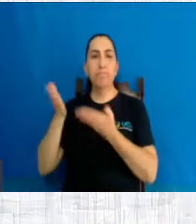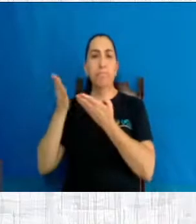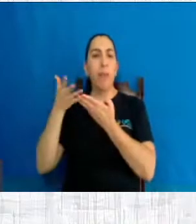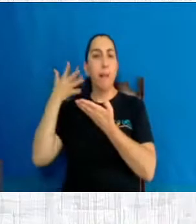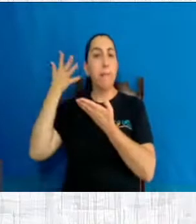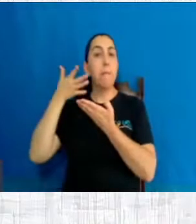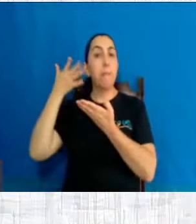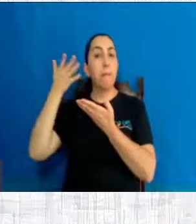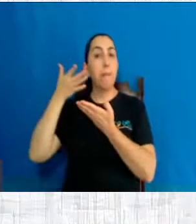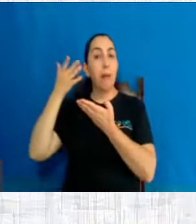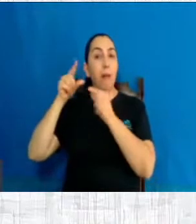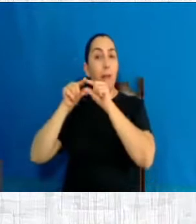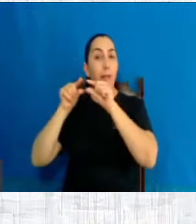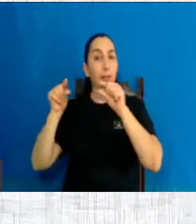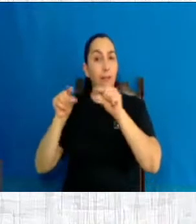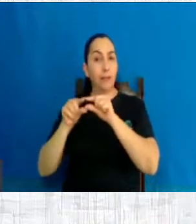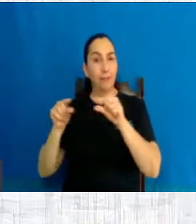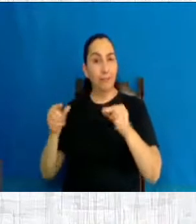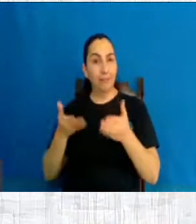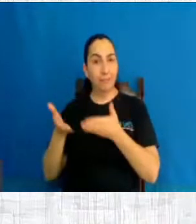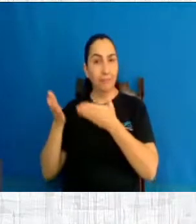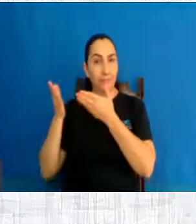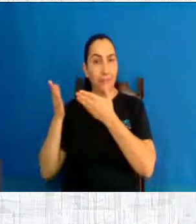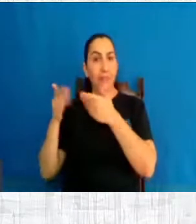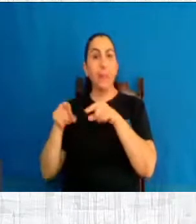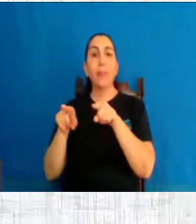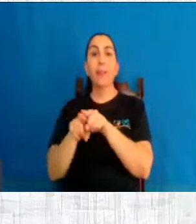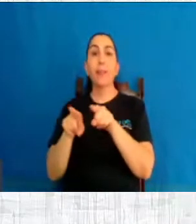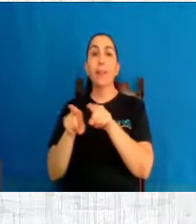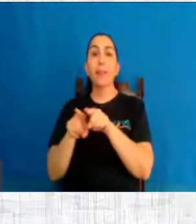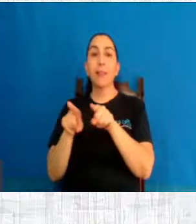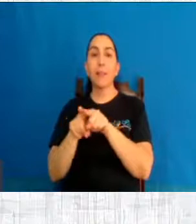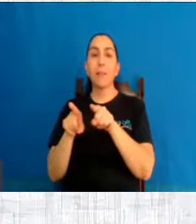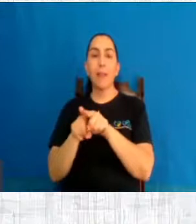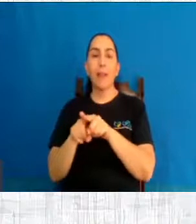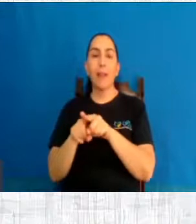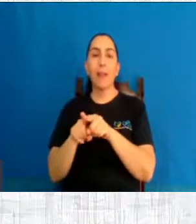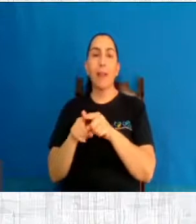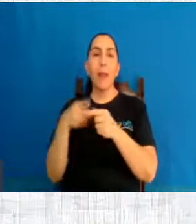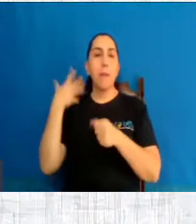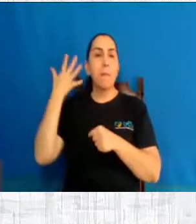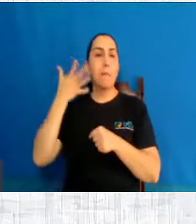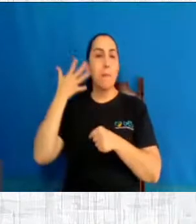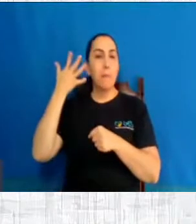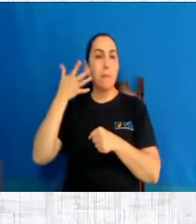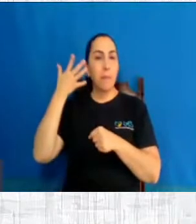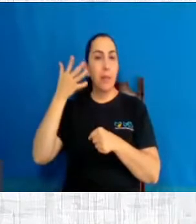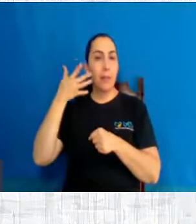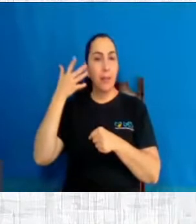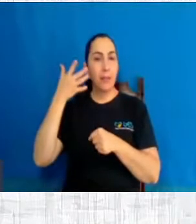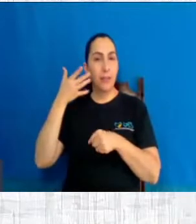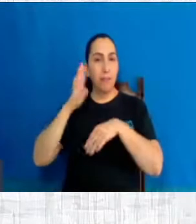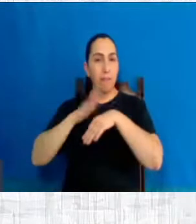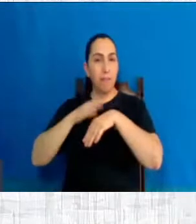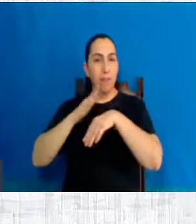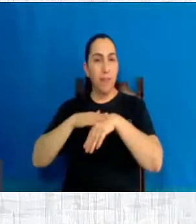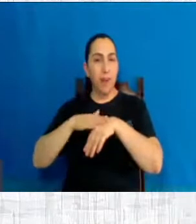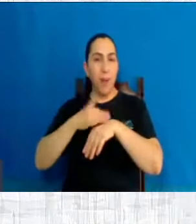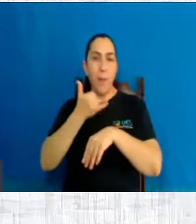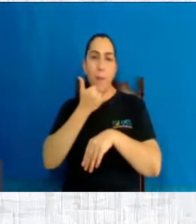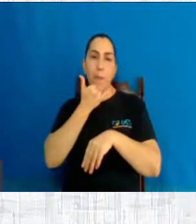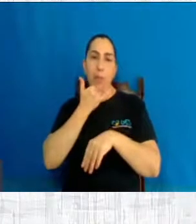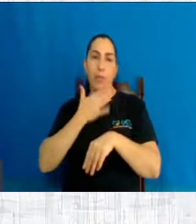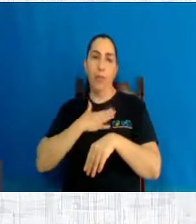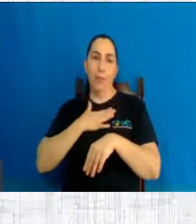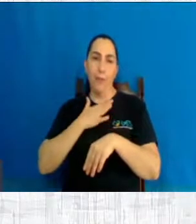canal no YouTube. E também uma palestra chamada Alto Perdão, Felicidade Sem Culpa, caso você tenha abordado. É muito importante